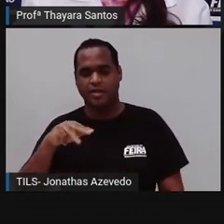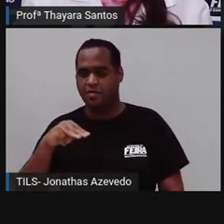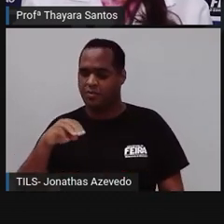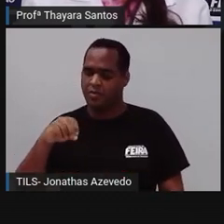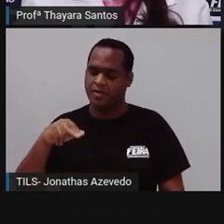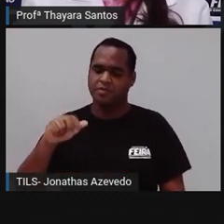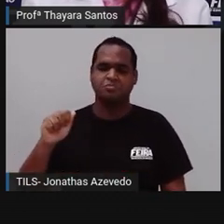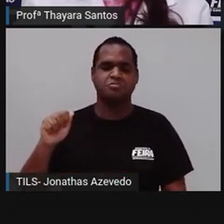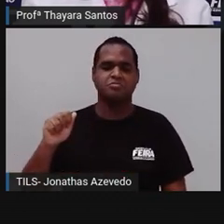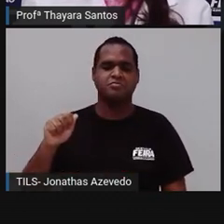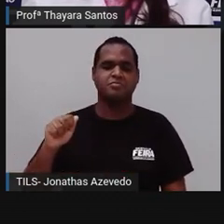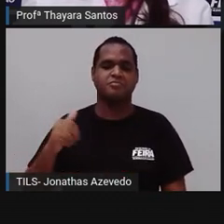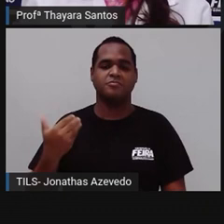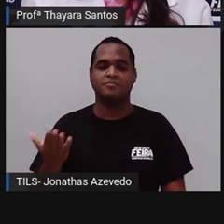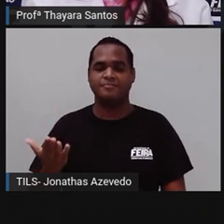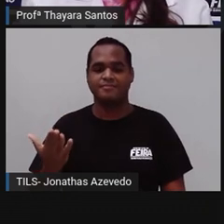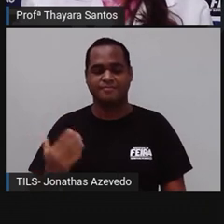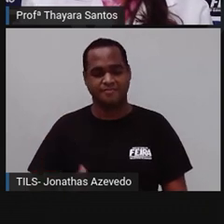mar?